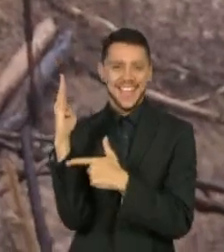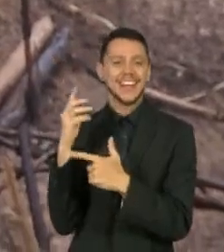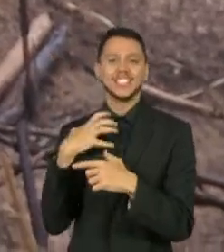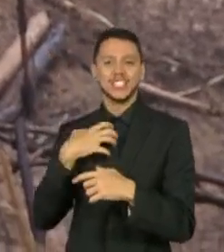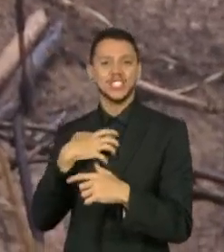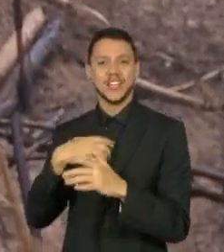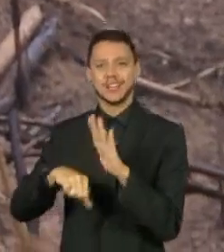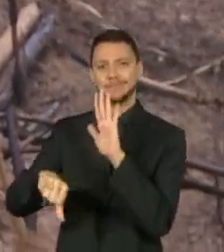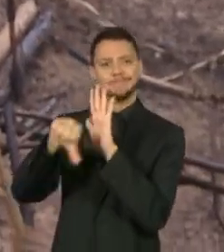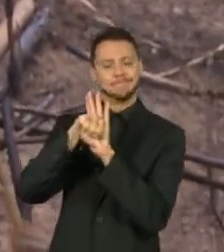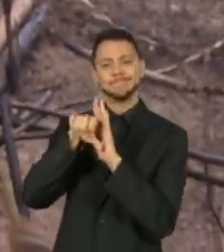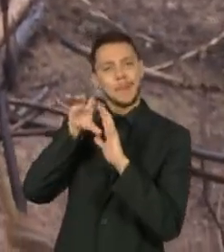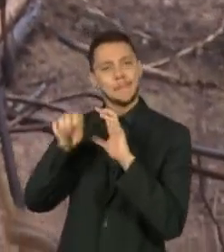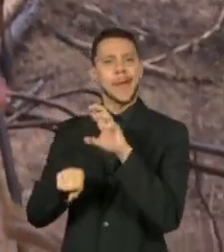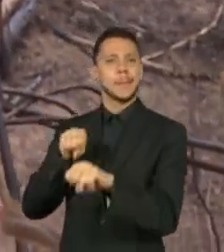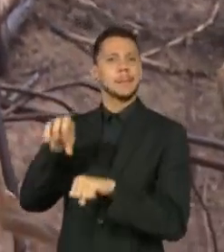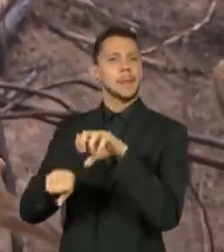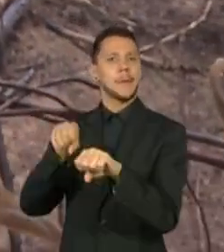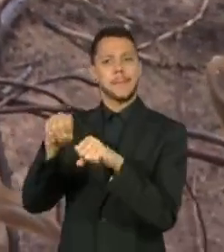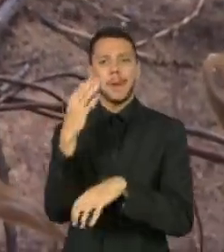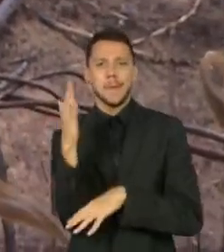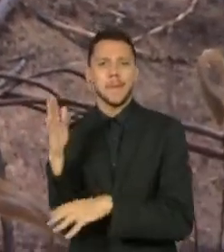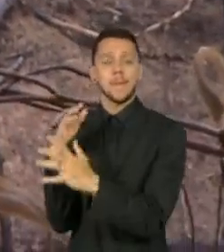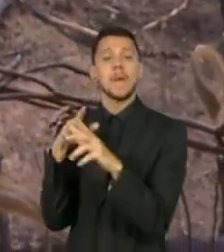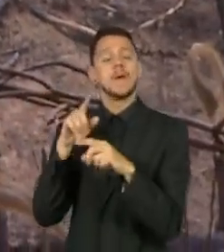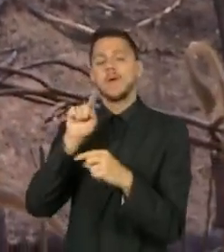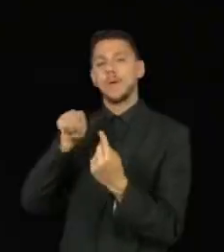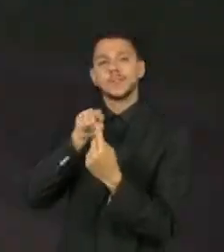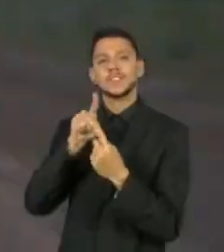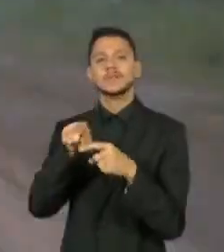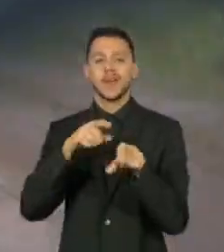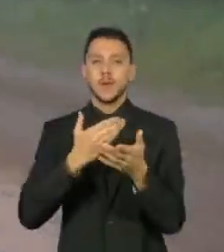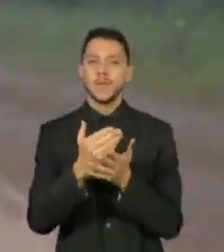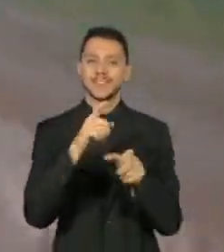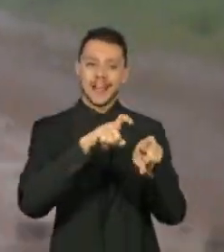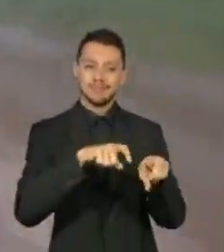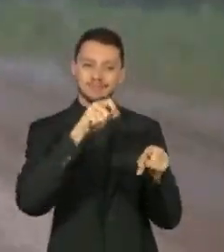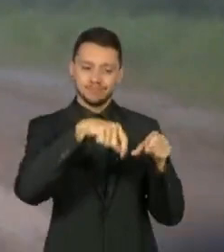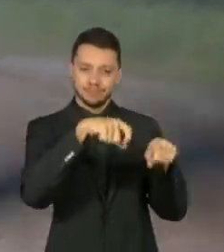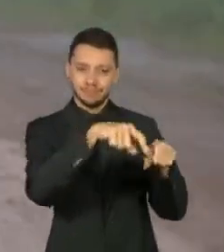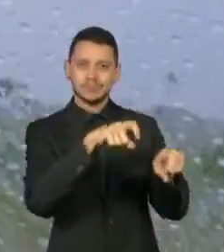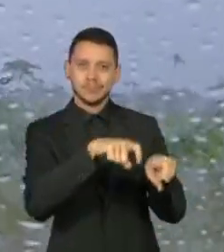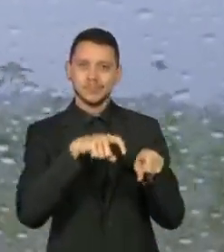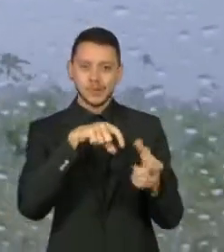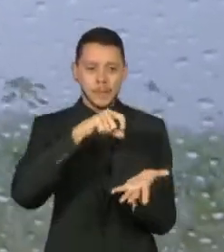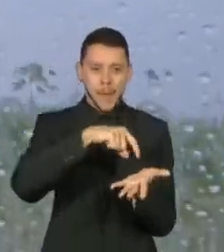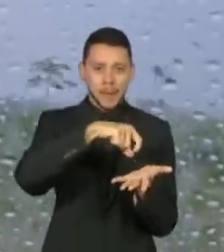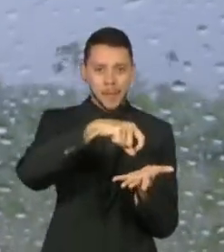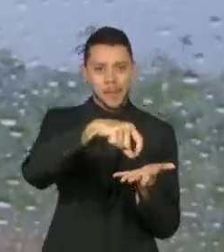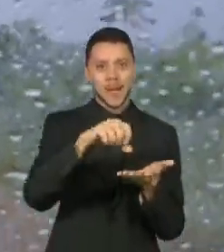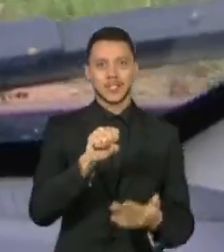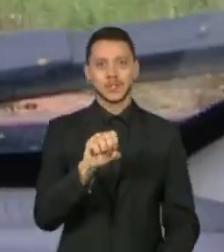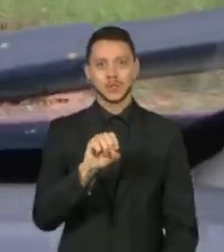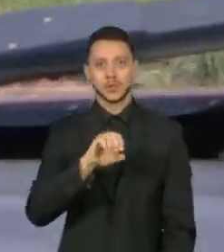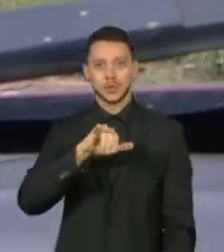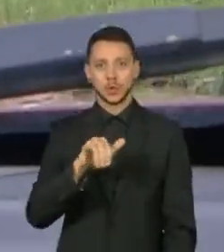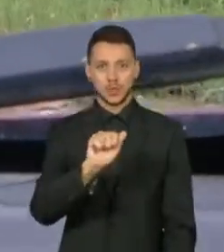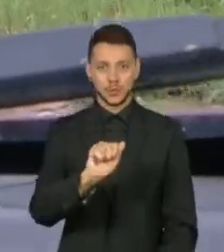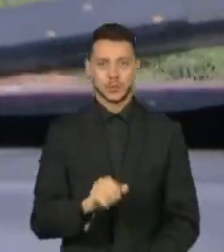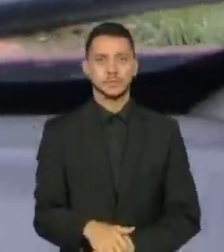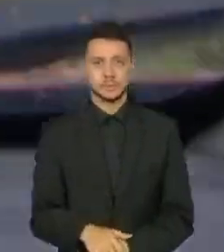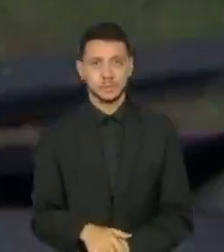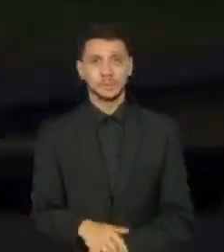terras públicas, para dar lugar à pecuária e à soja. Uma floresta úmida.